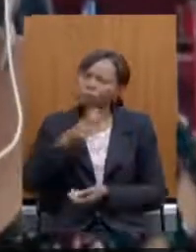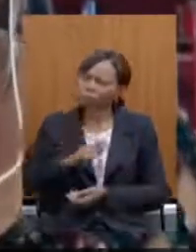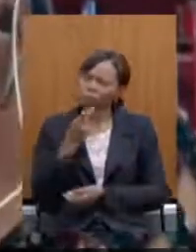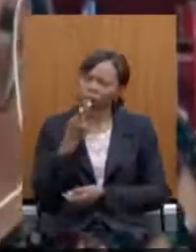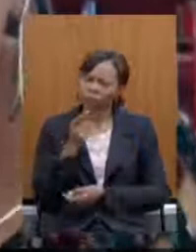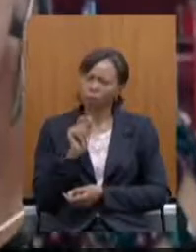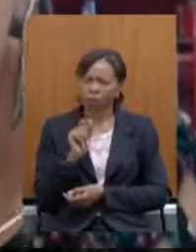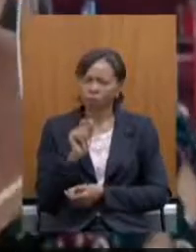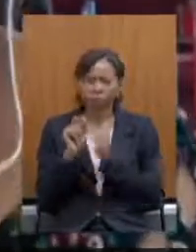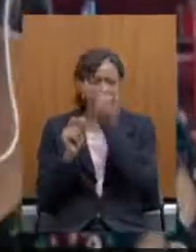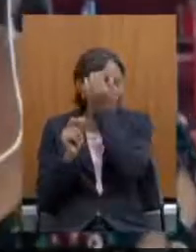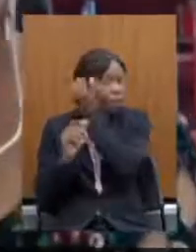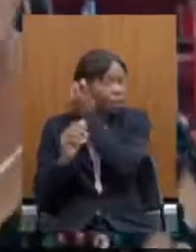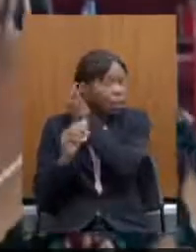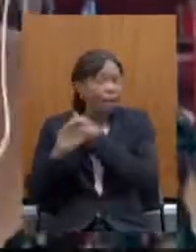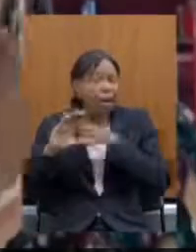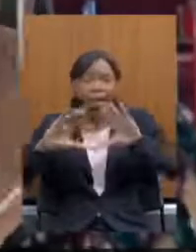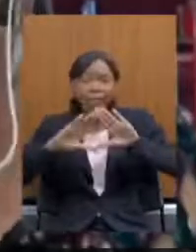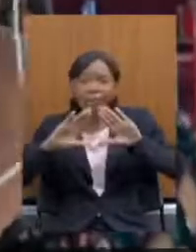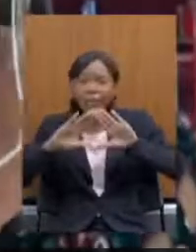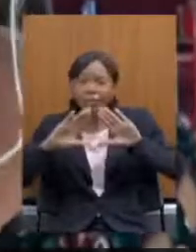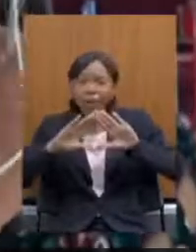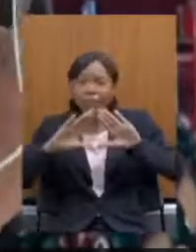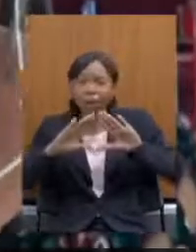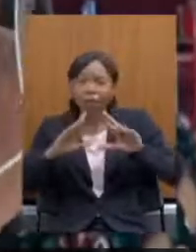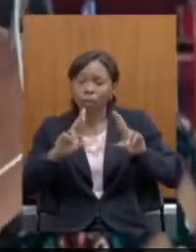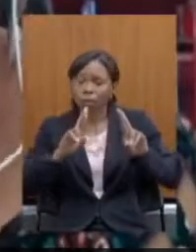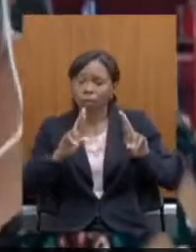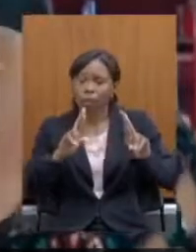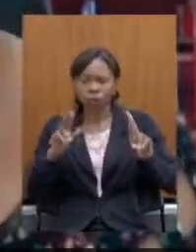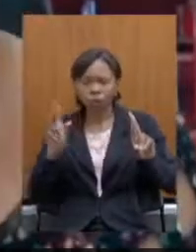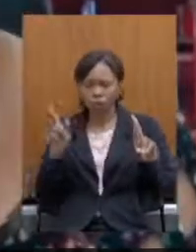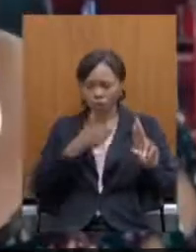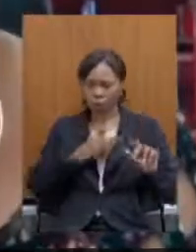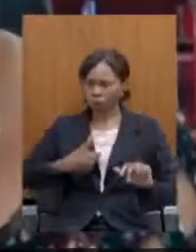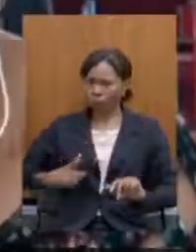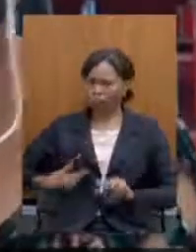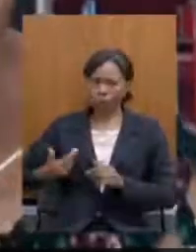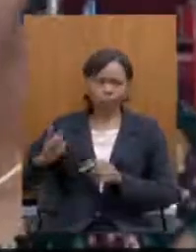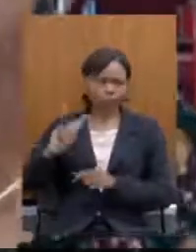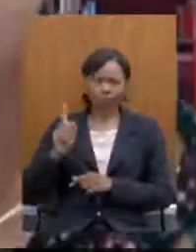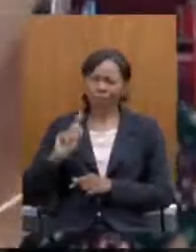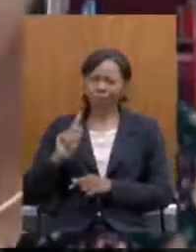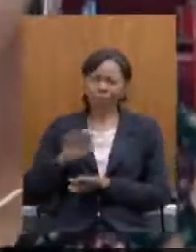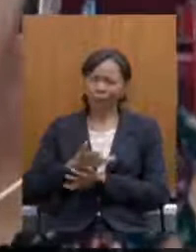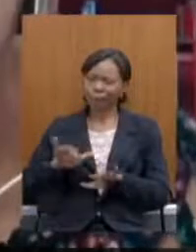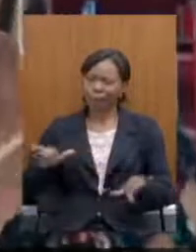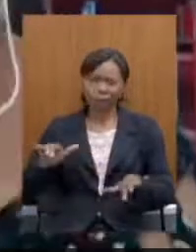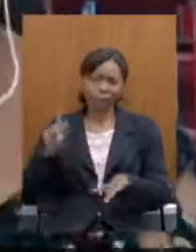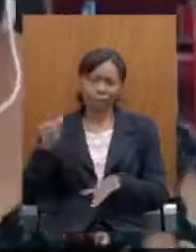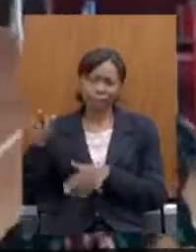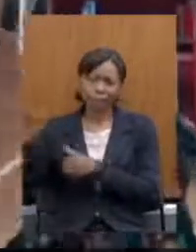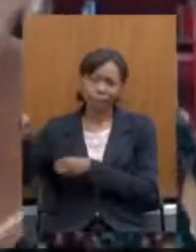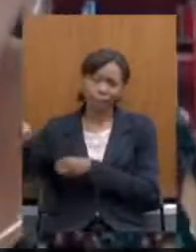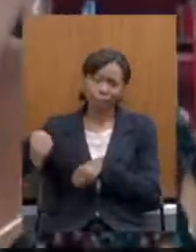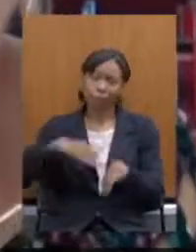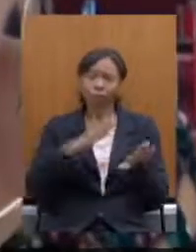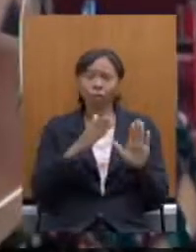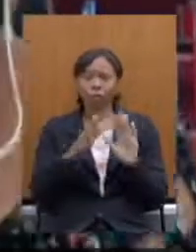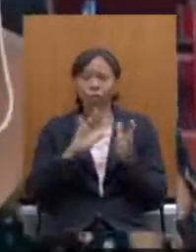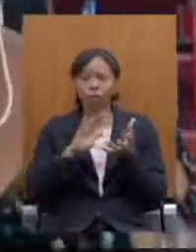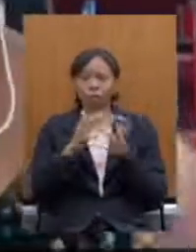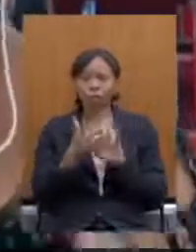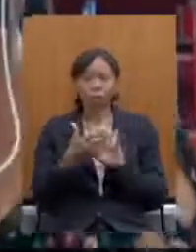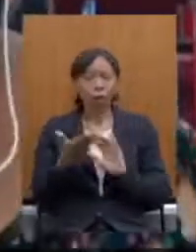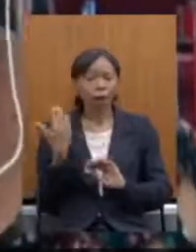cabe à Assembleia não mais ao governador do Estado governador do Estado enviou a reforma numa outra realidade